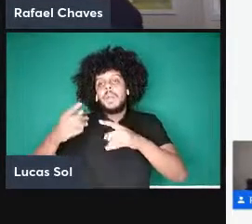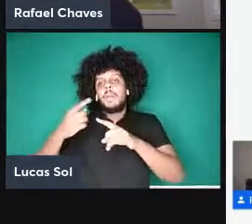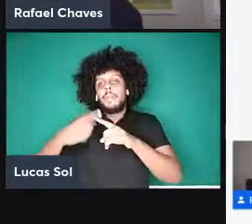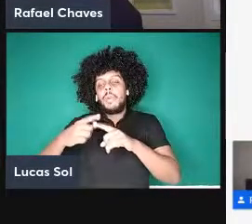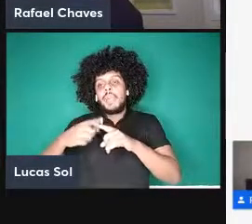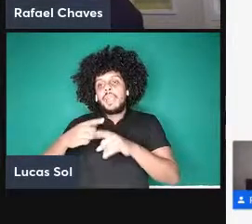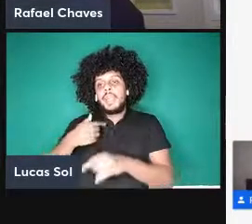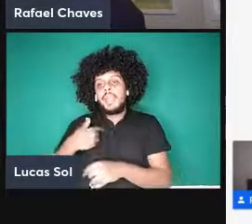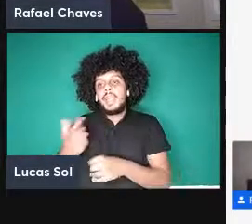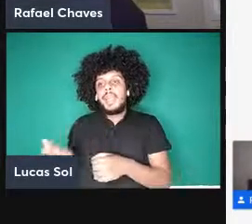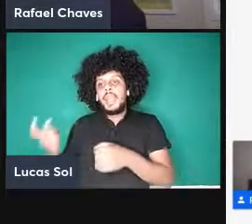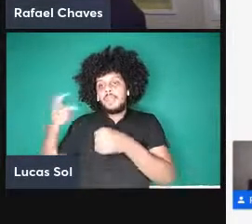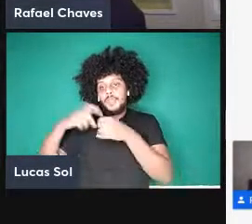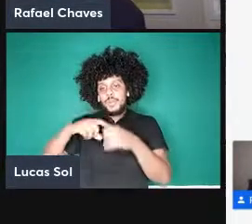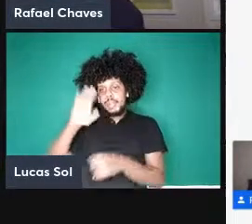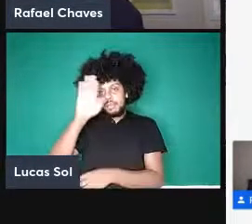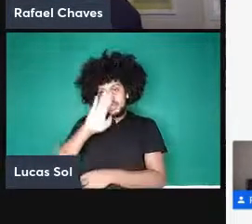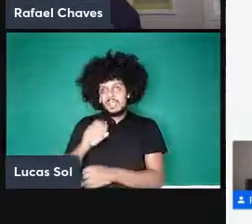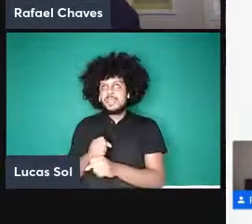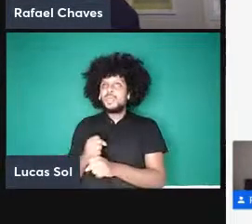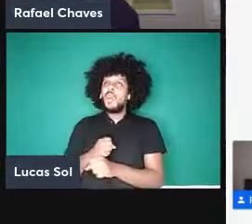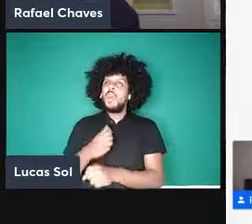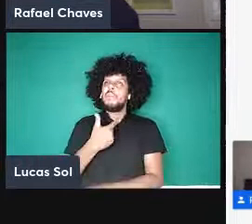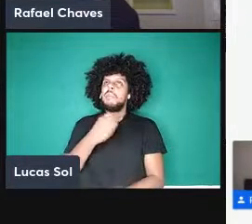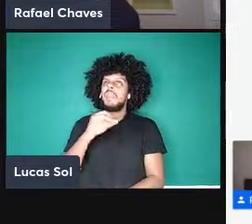2016 então